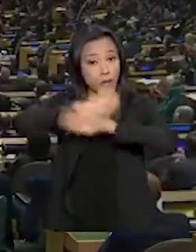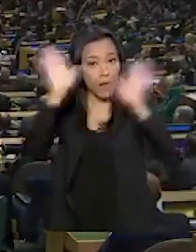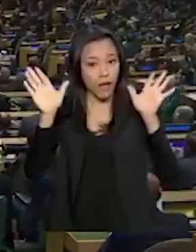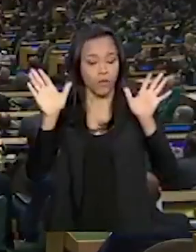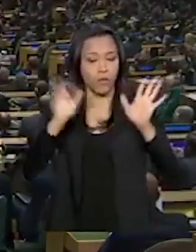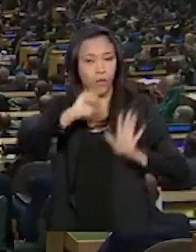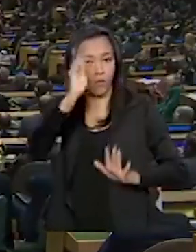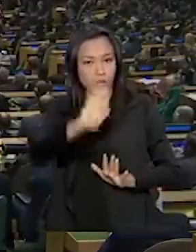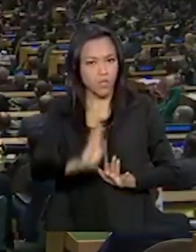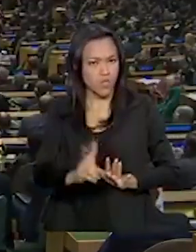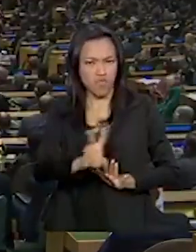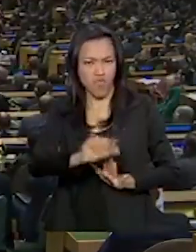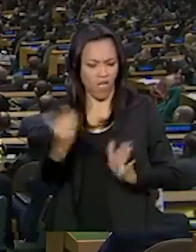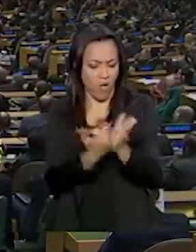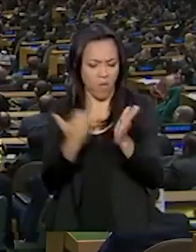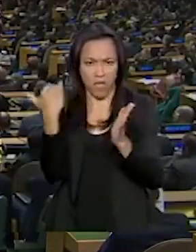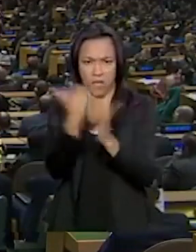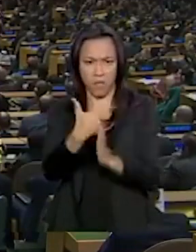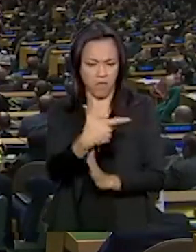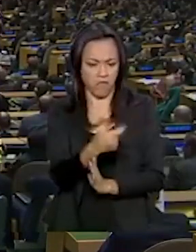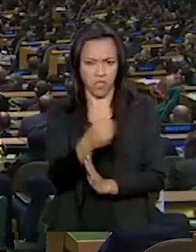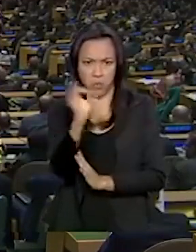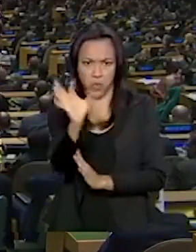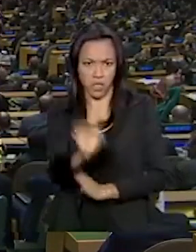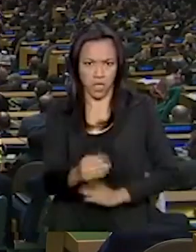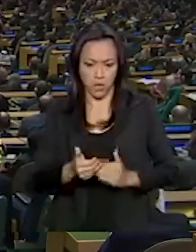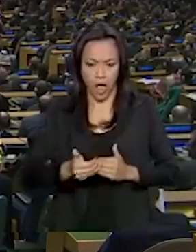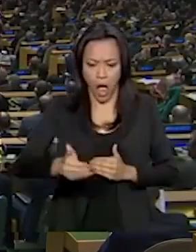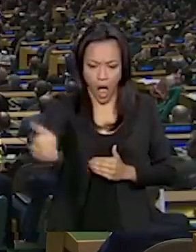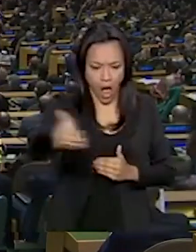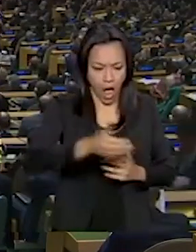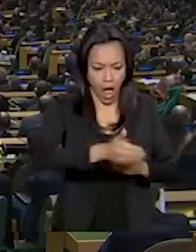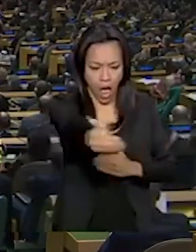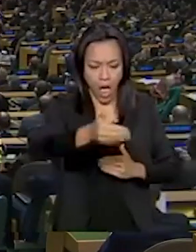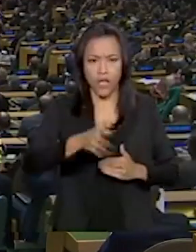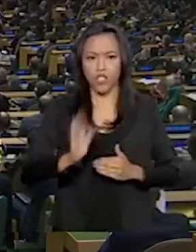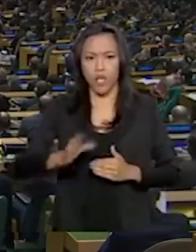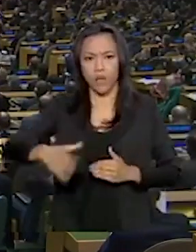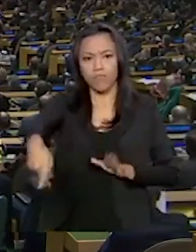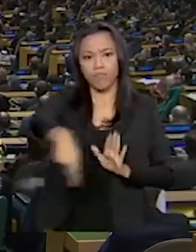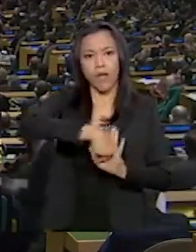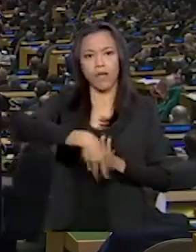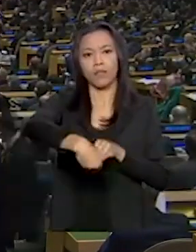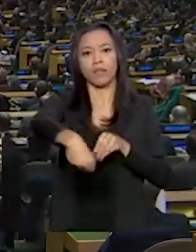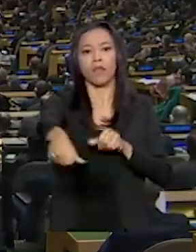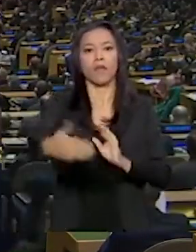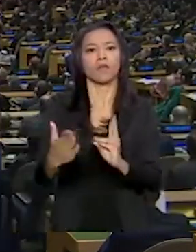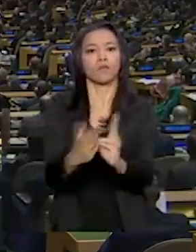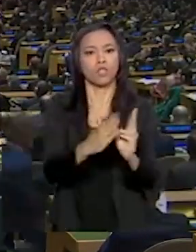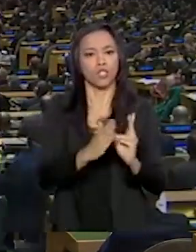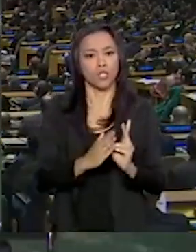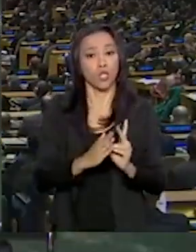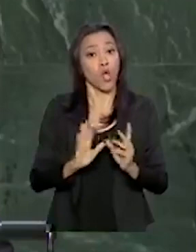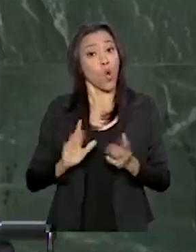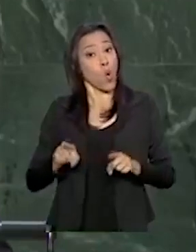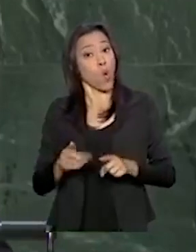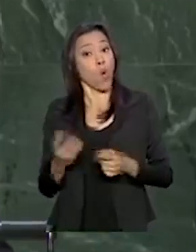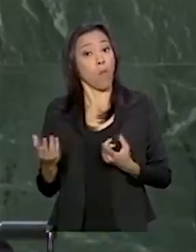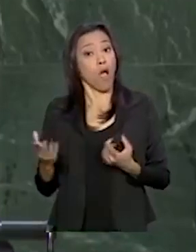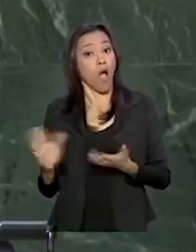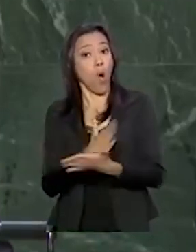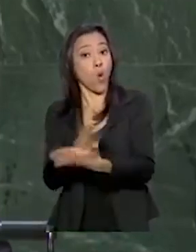não vai aumentar para 20% sua área já demarcada como terra indígena. Como alguns chefes de Estado